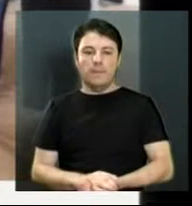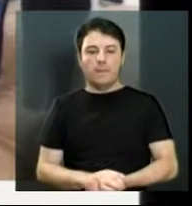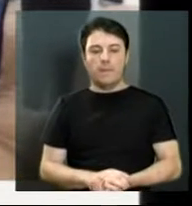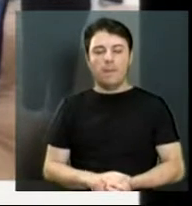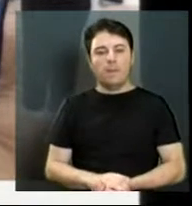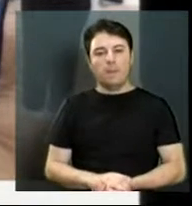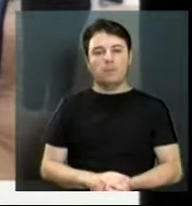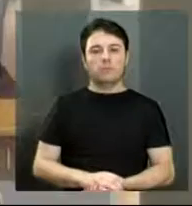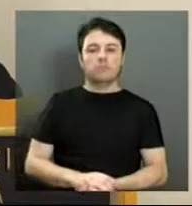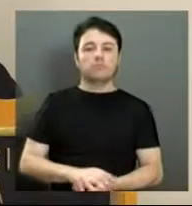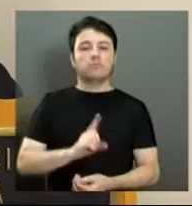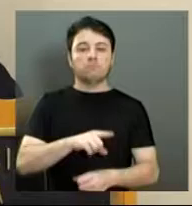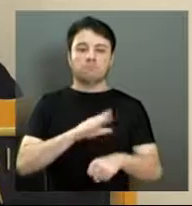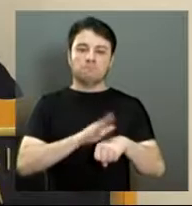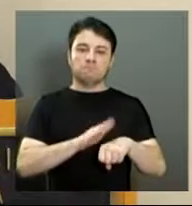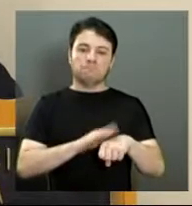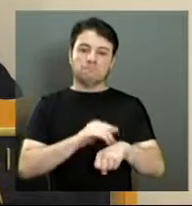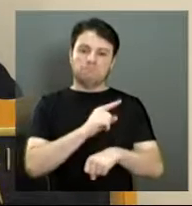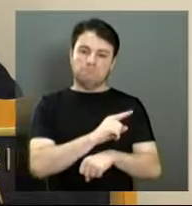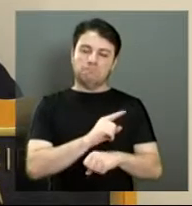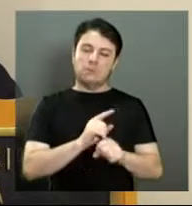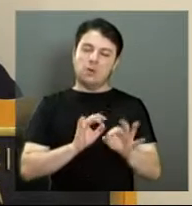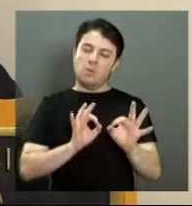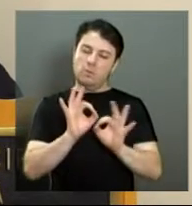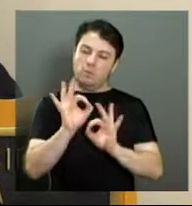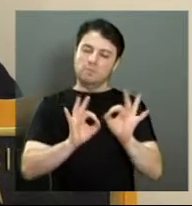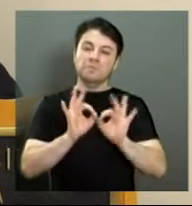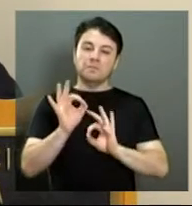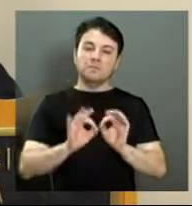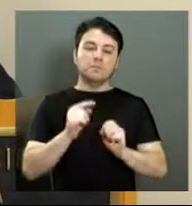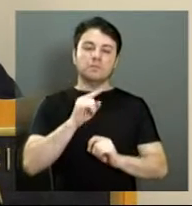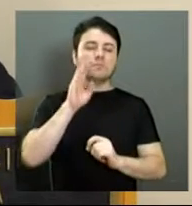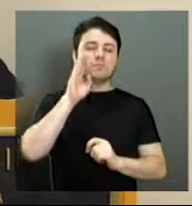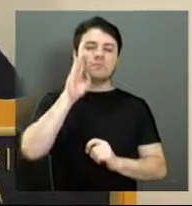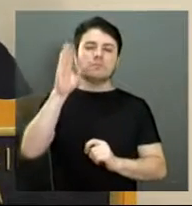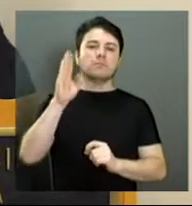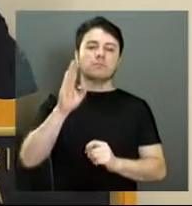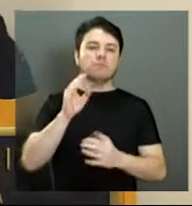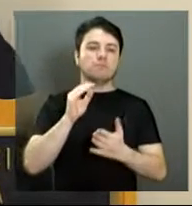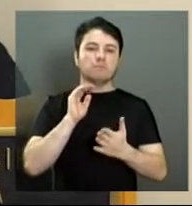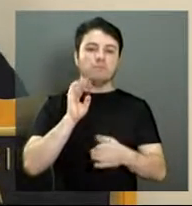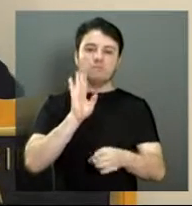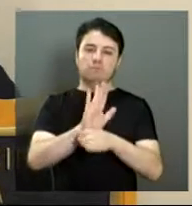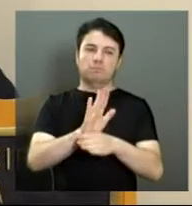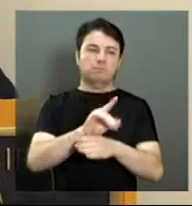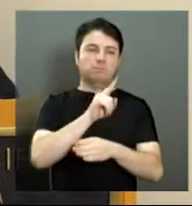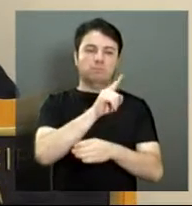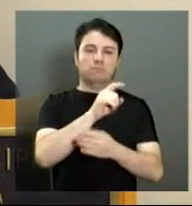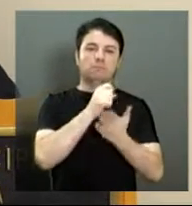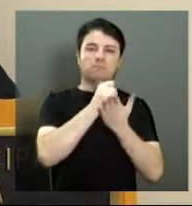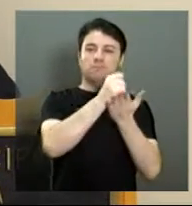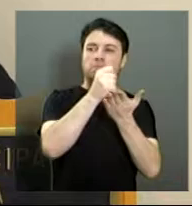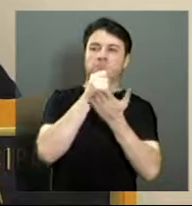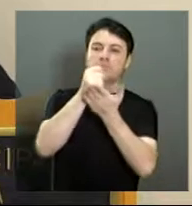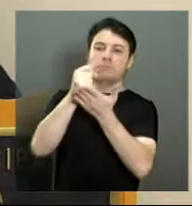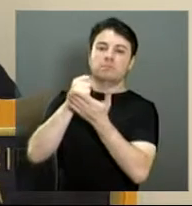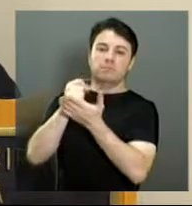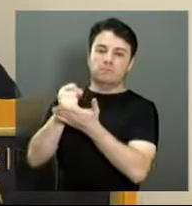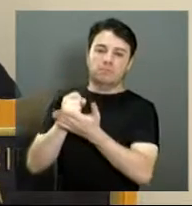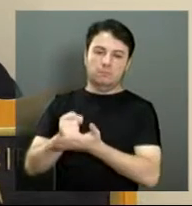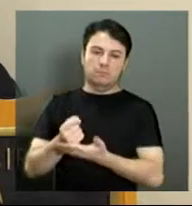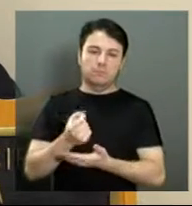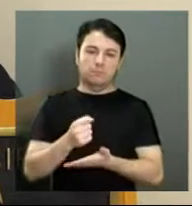Farmacêutica e tem priorizado os bairros mais afastados e que não possuem farmácia nos postos de saúde.